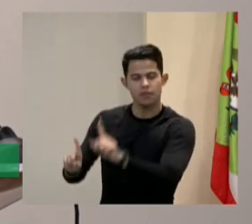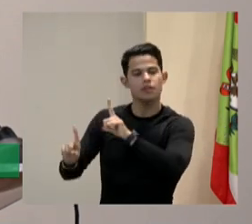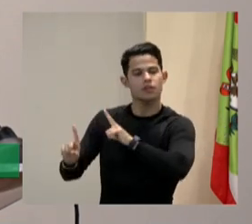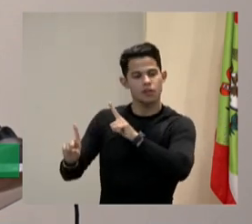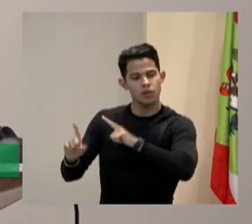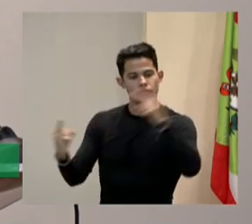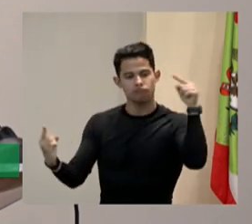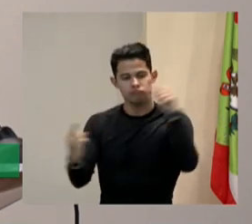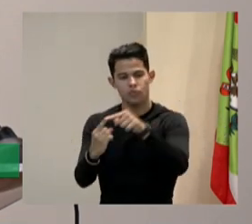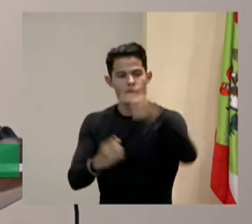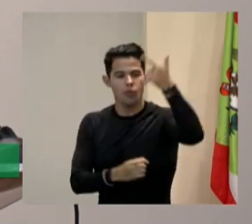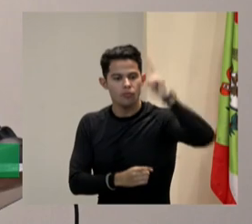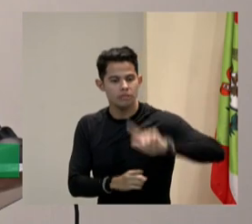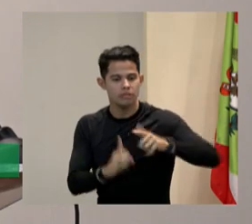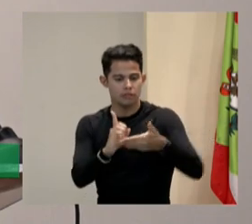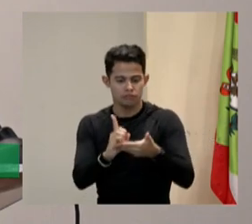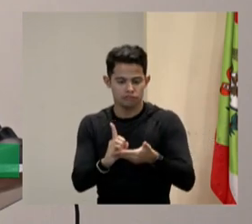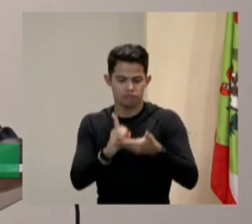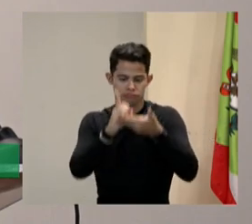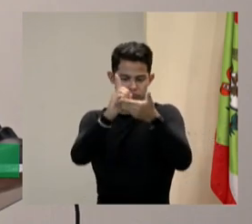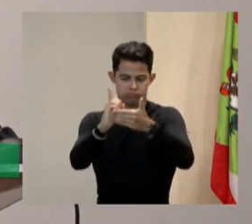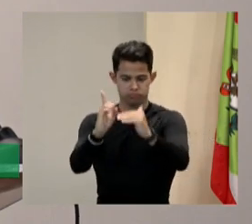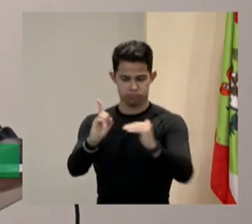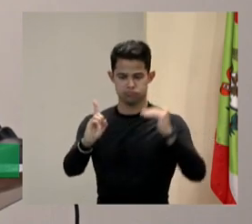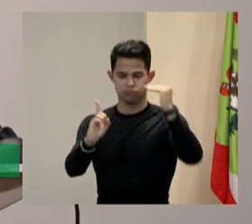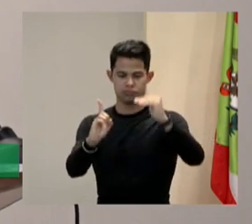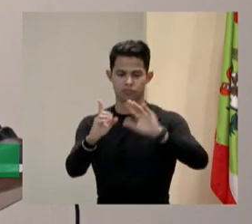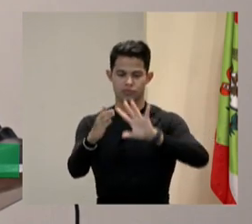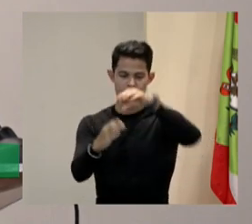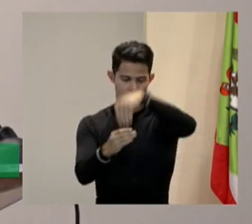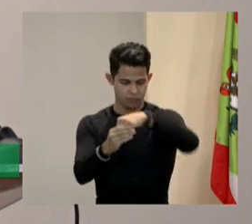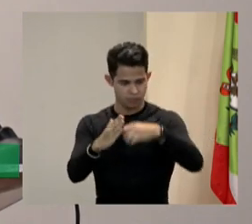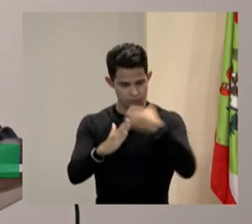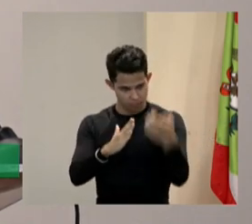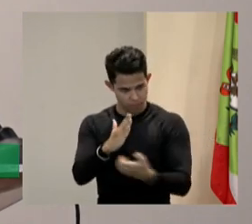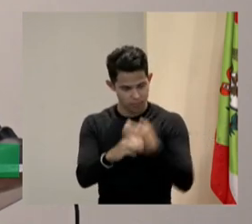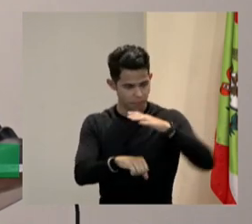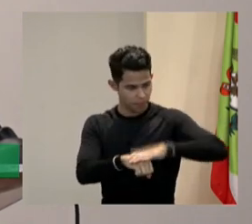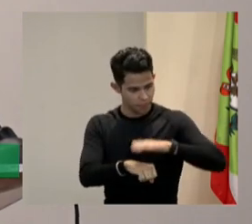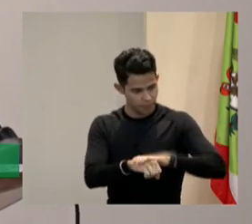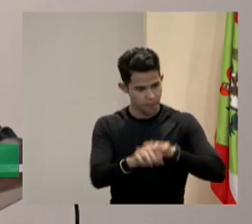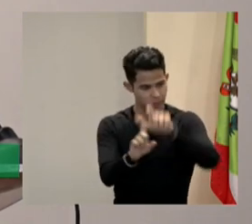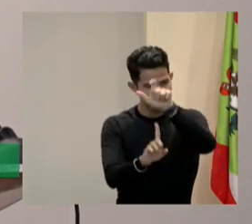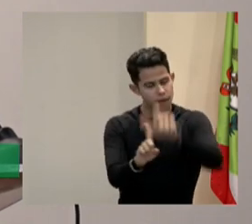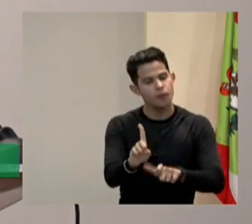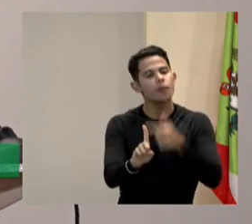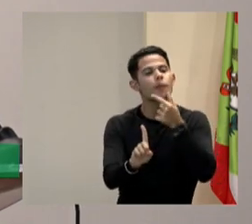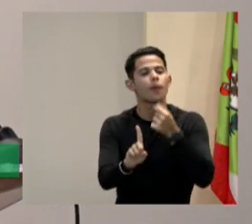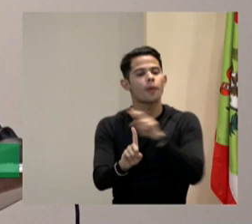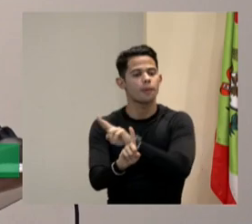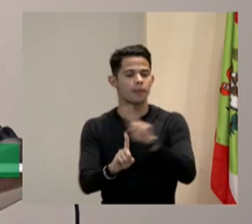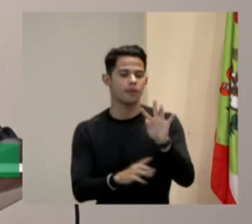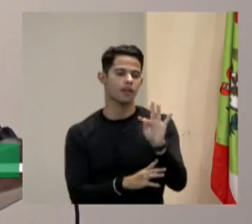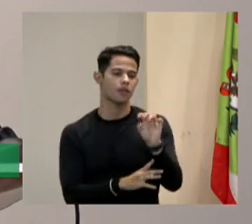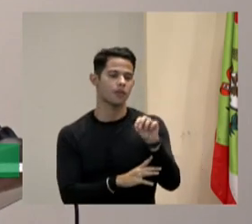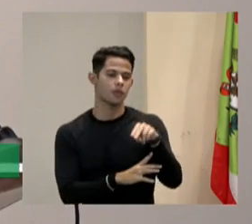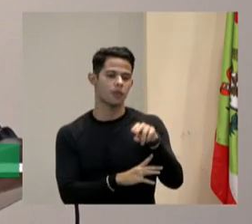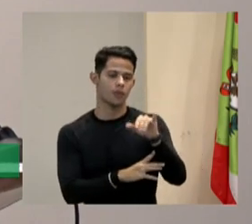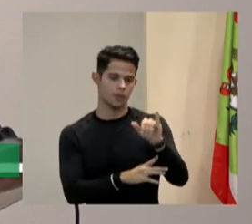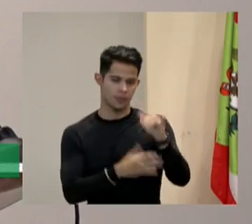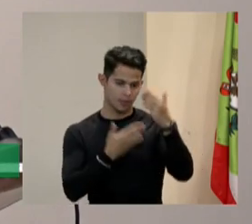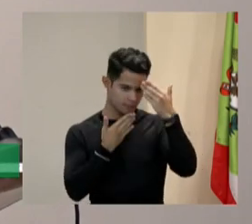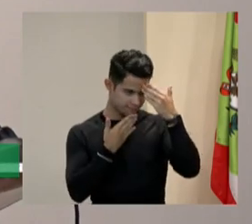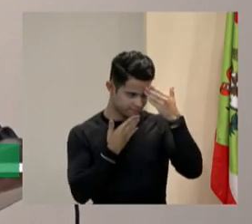posições de destaque na empresa. Com a palavra, para proferir sua palestra, o Sr. Tony. Obrigado.